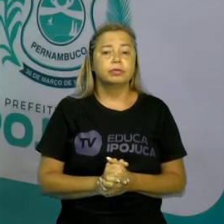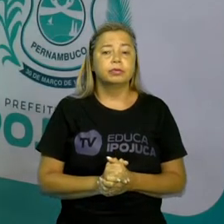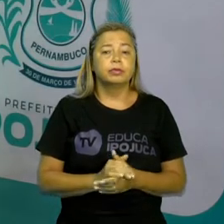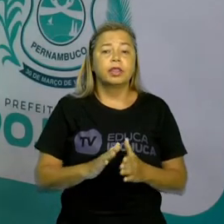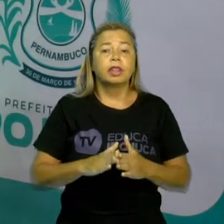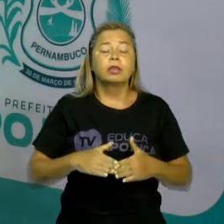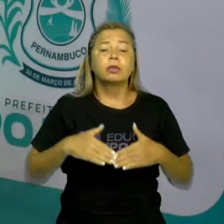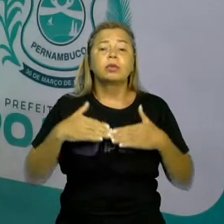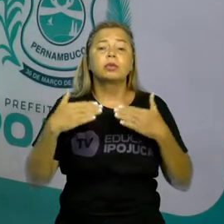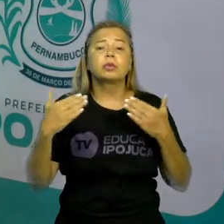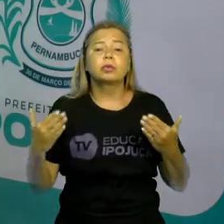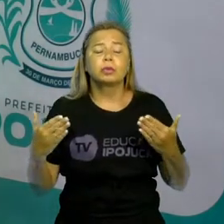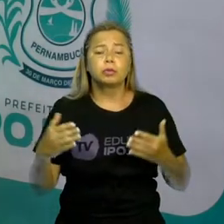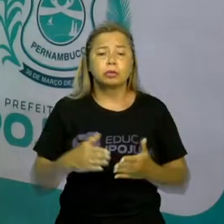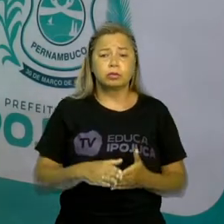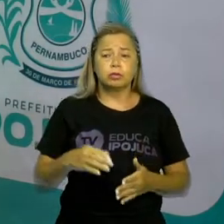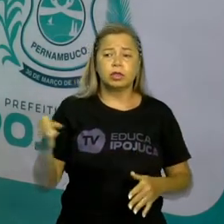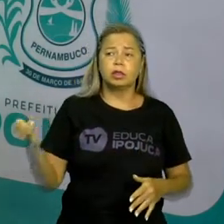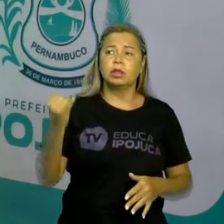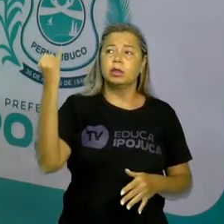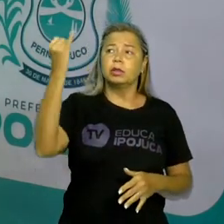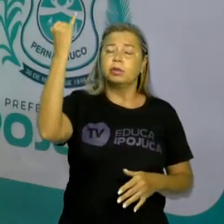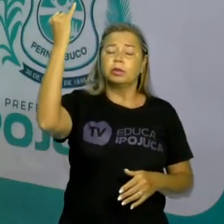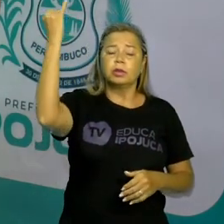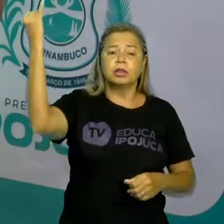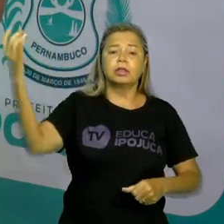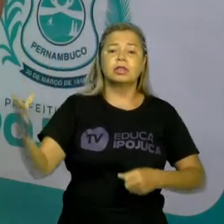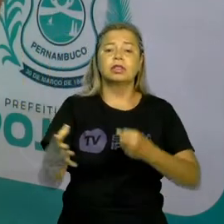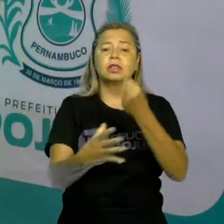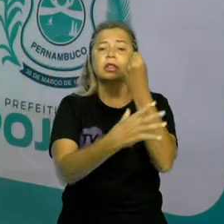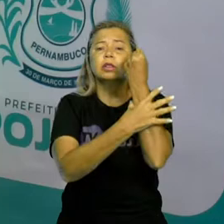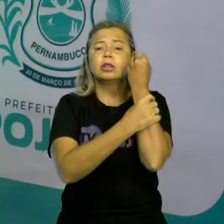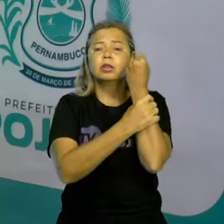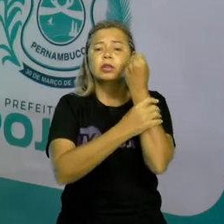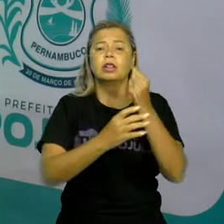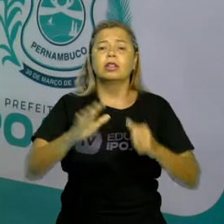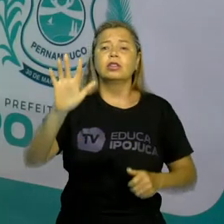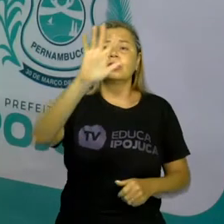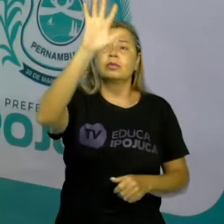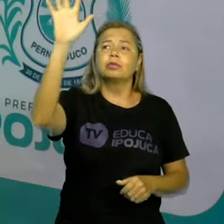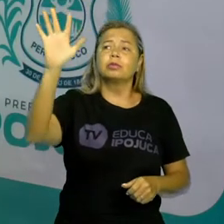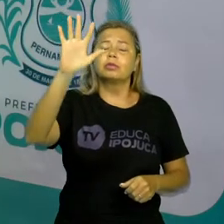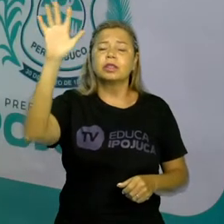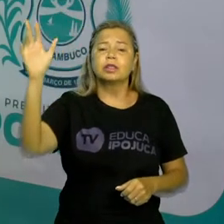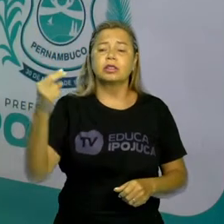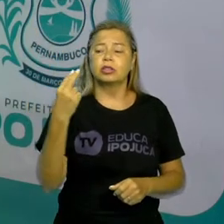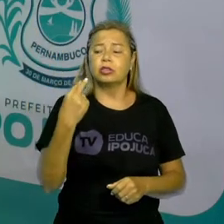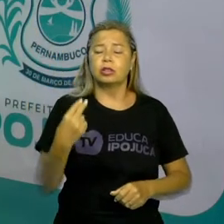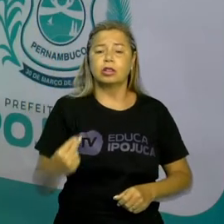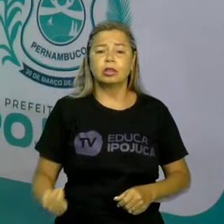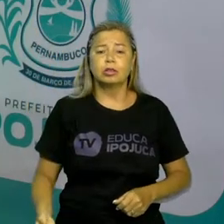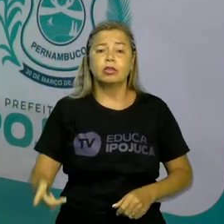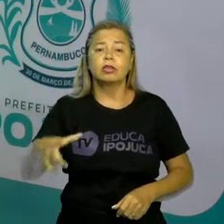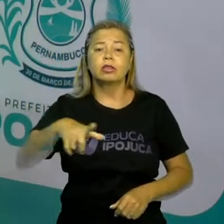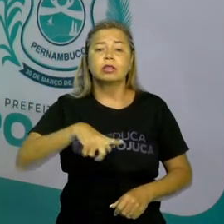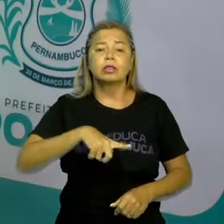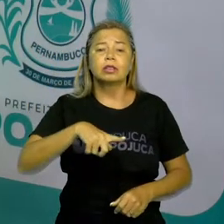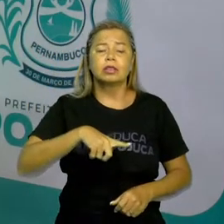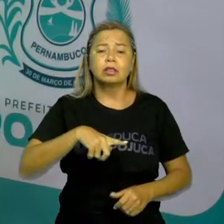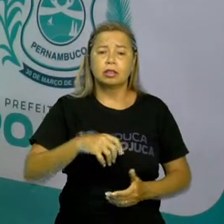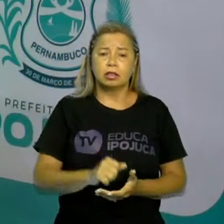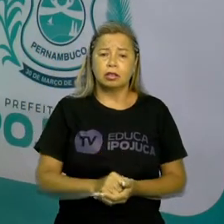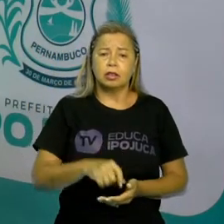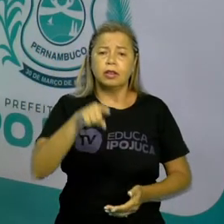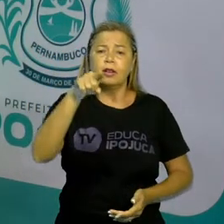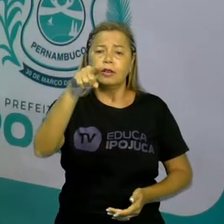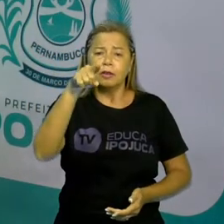Qual a importância de preservar as paisagens naturais que ainda restam? Para vocês, qual é